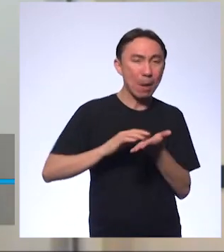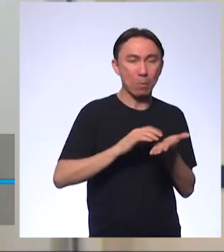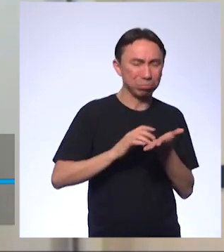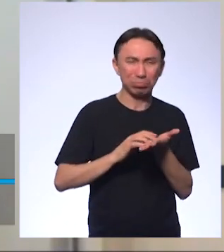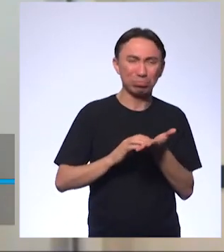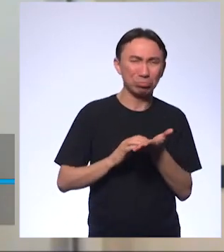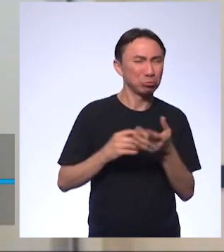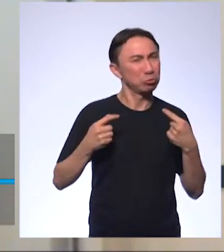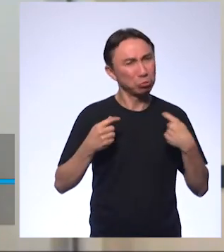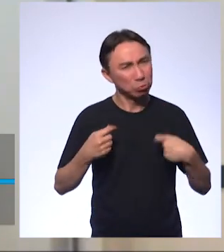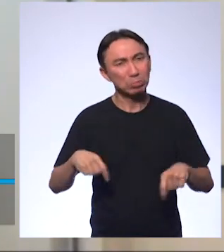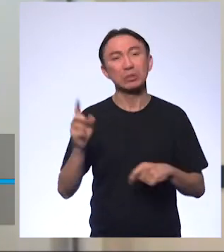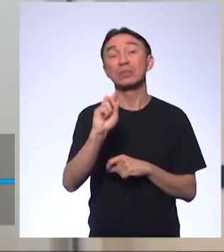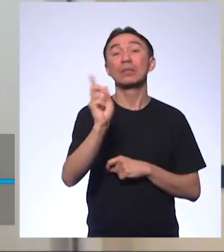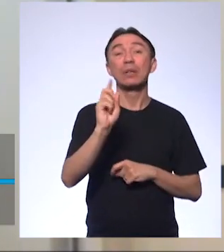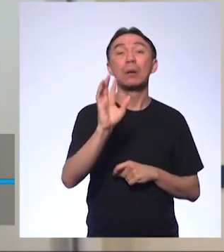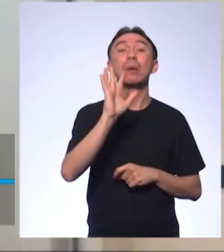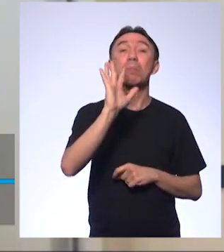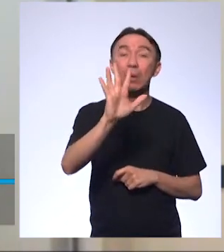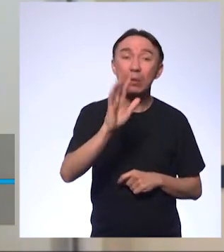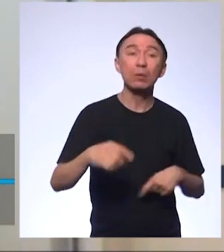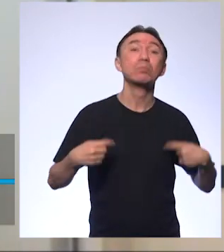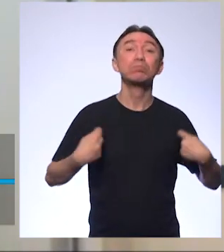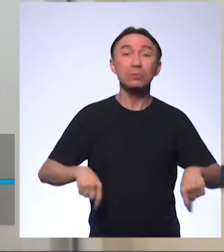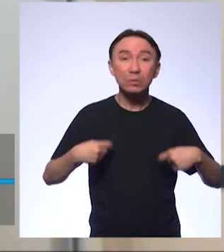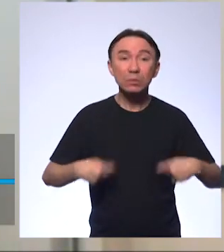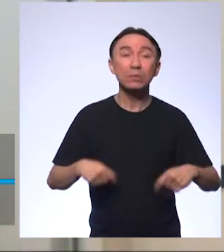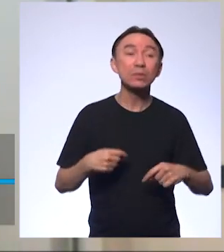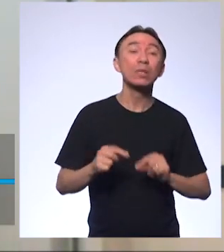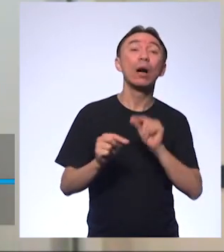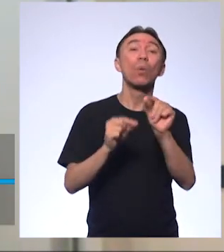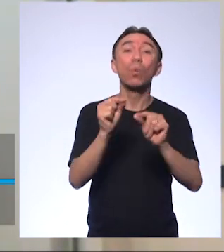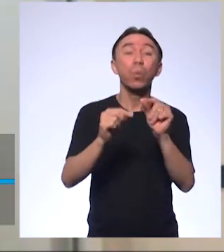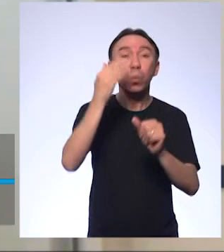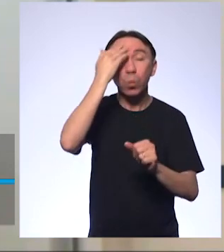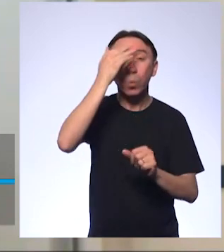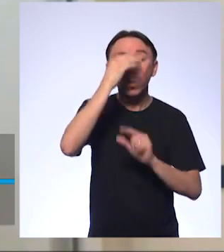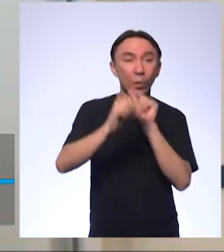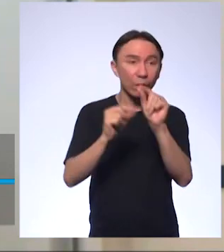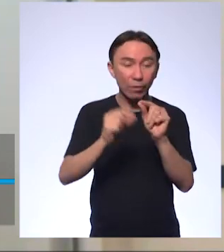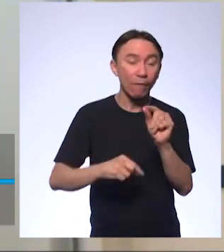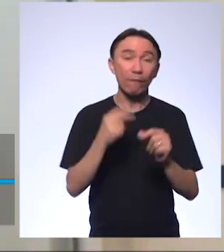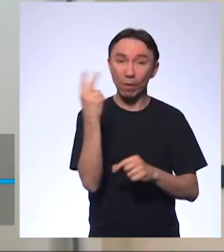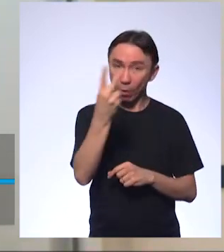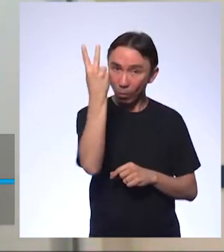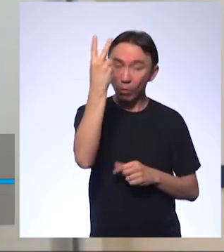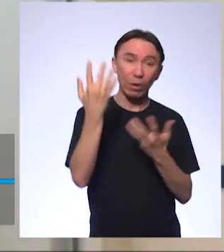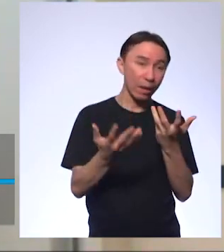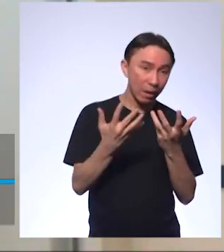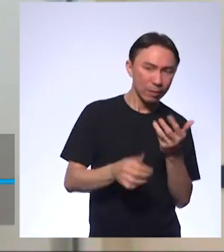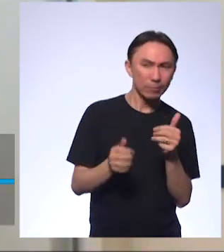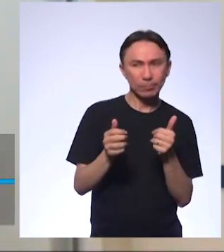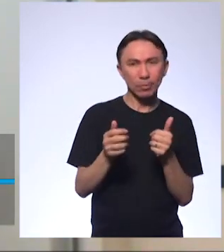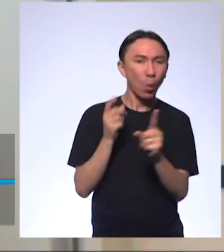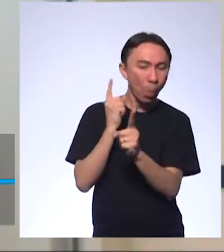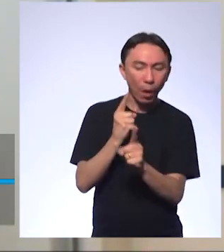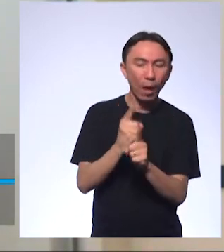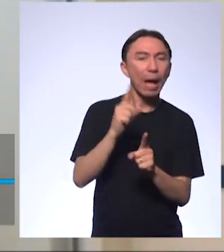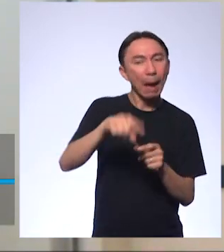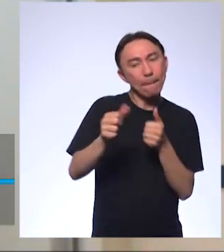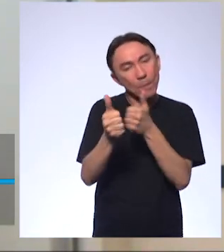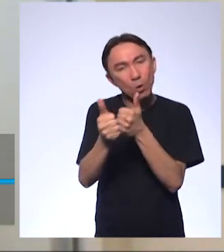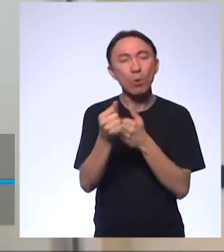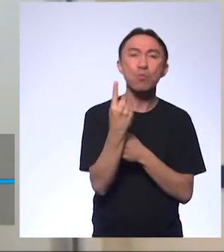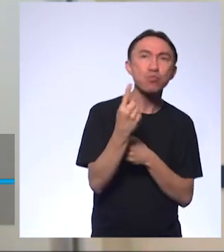esse cálculo. Mas eu preciso entender que o valor que eu quero encontrar está próximo a 1, está próximo a 2 e assim por